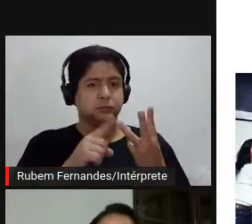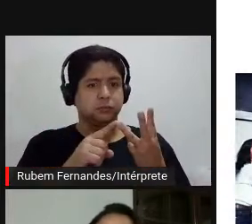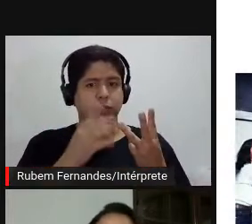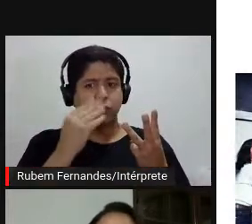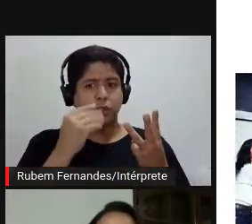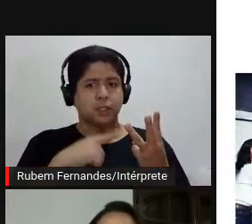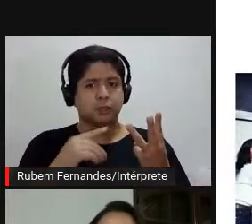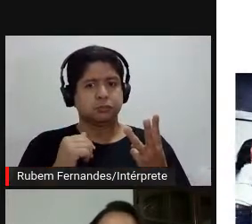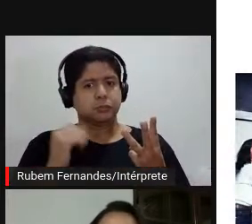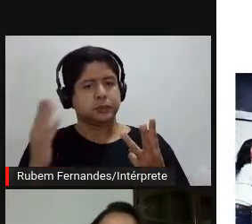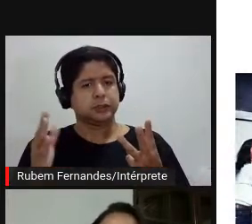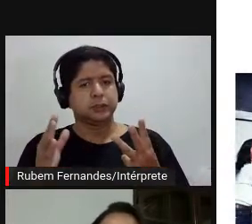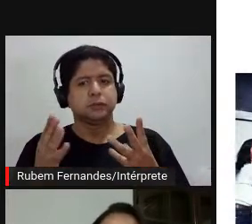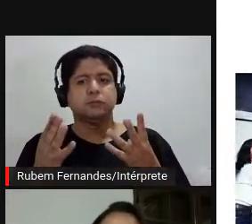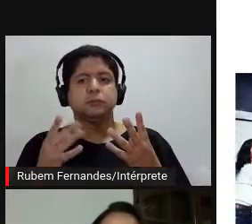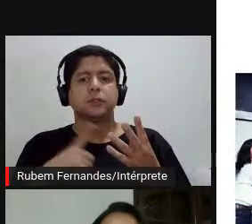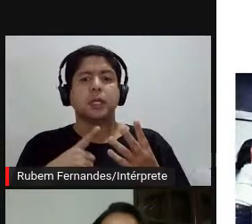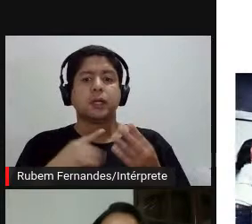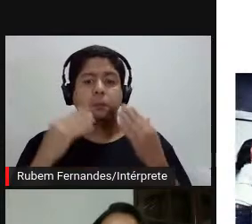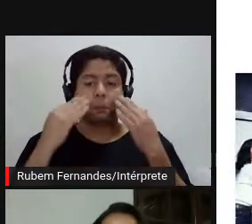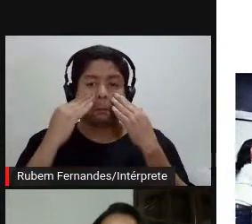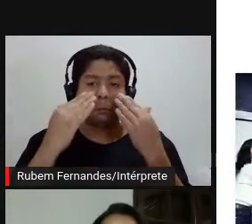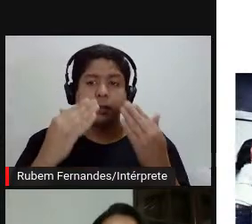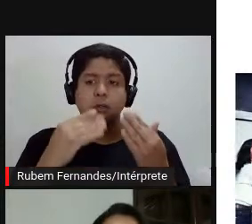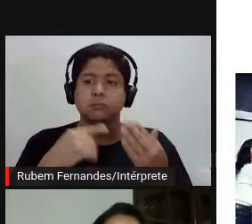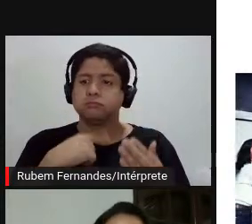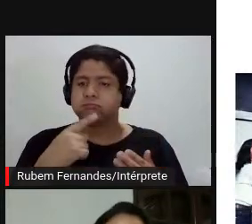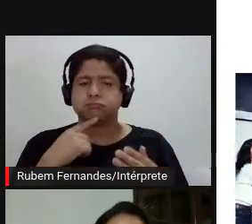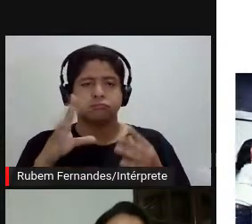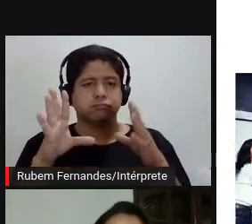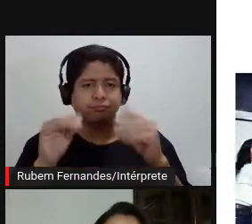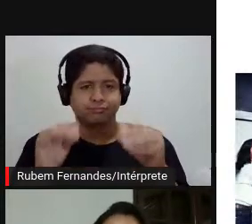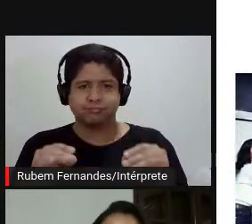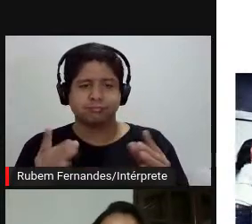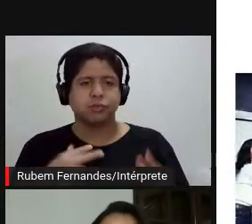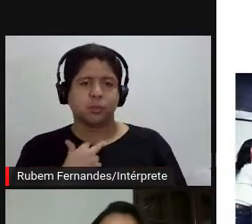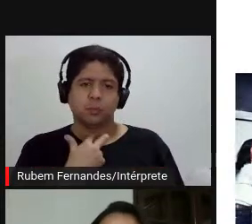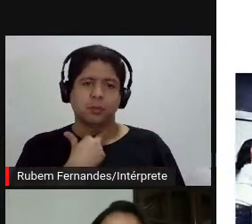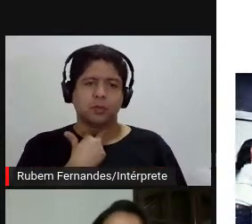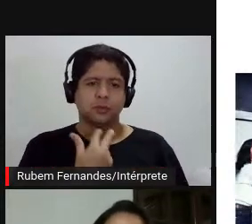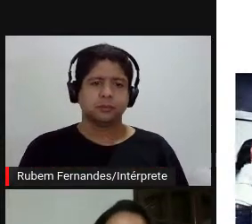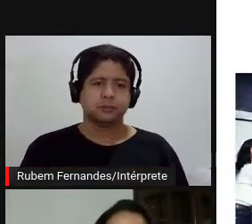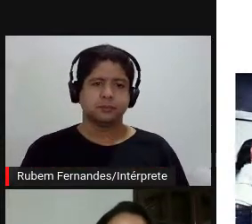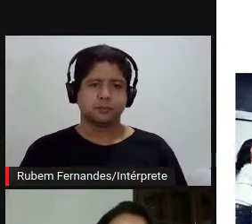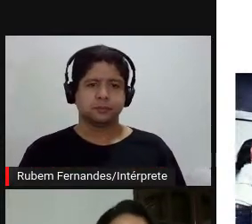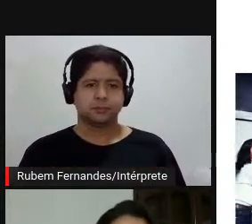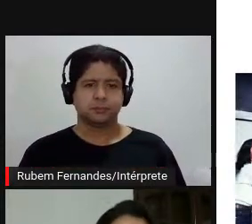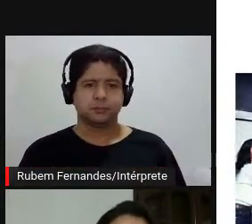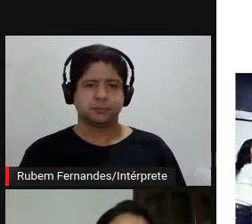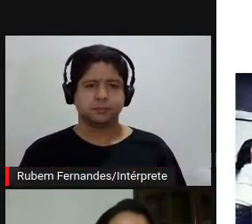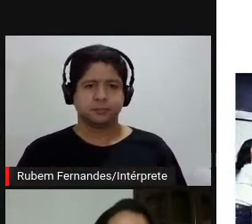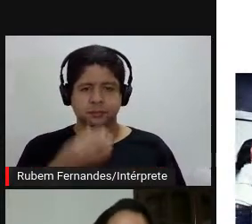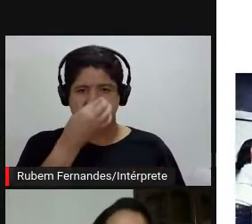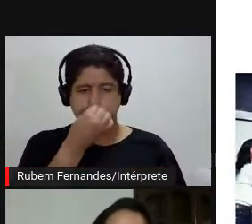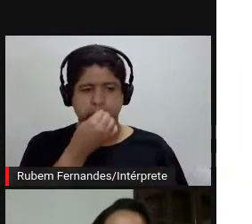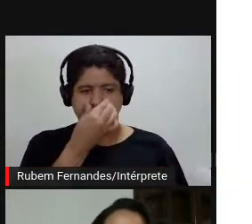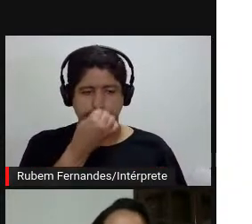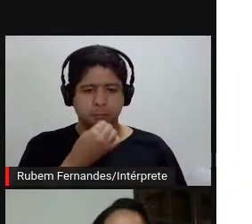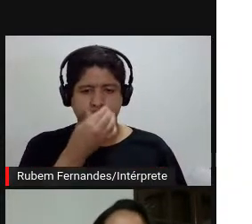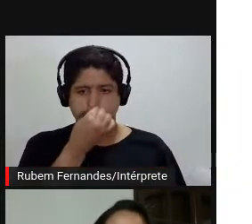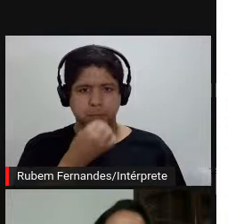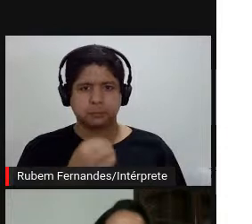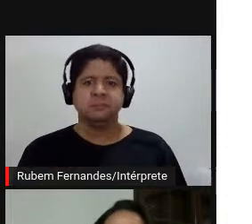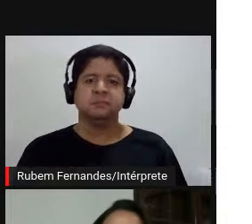delicados, são apresentados em possibilidade do toque, com as pessoas impossibilitadas de tocar.